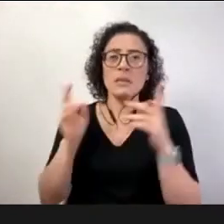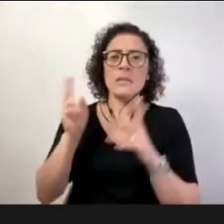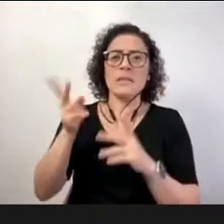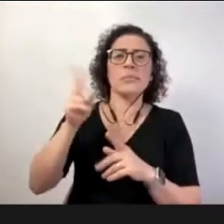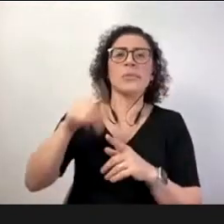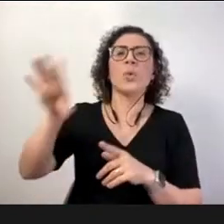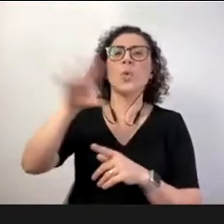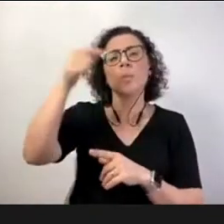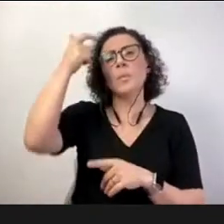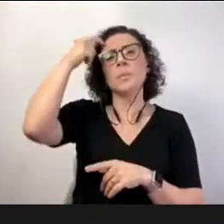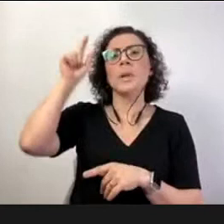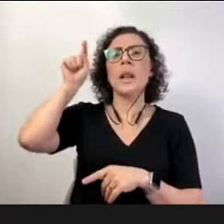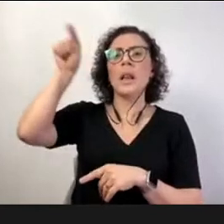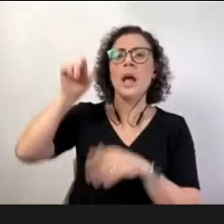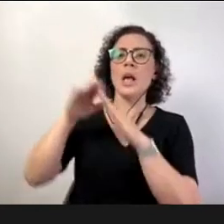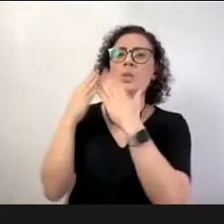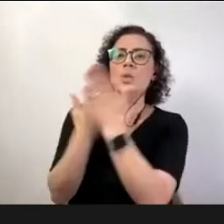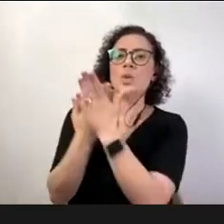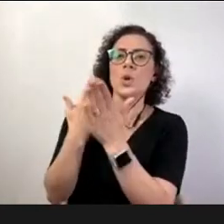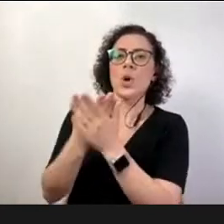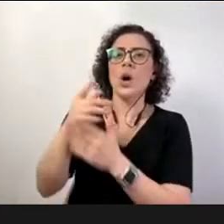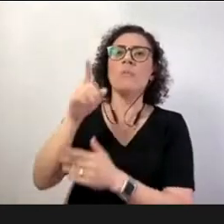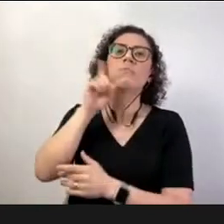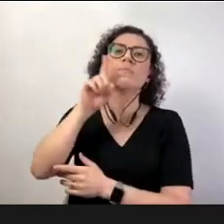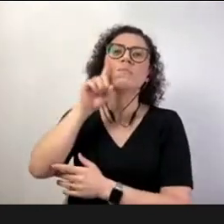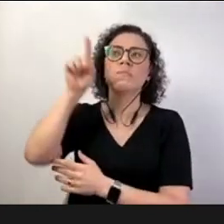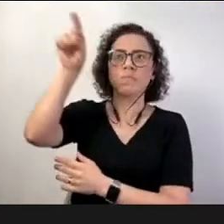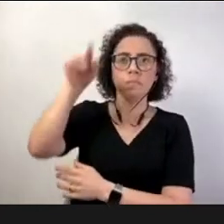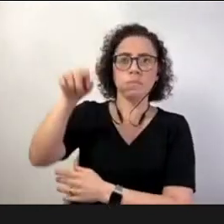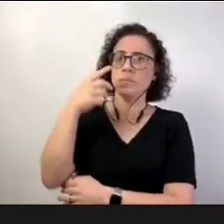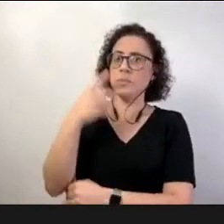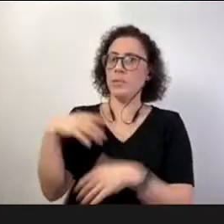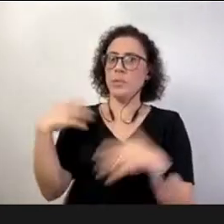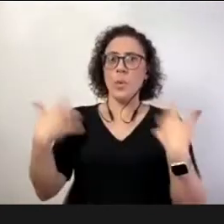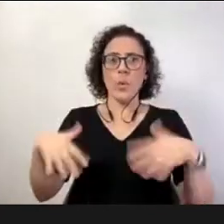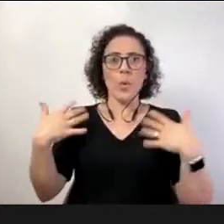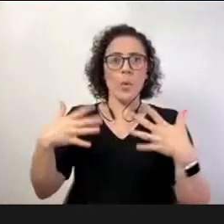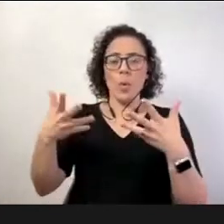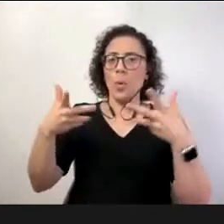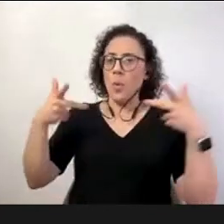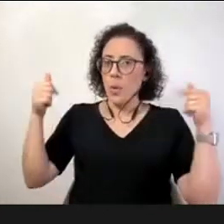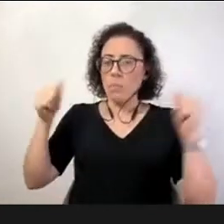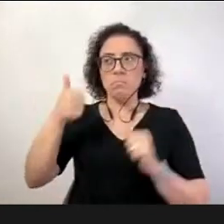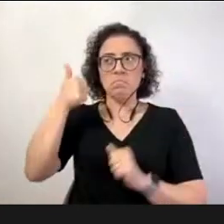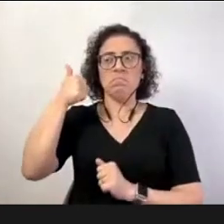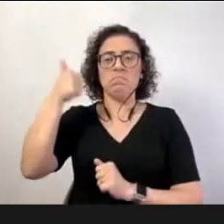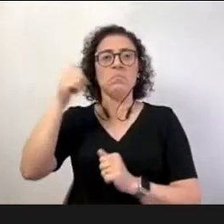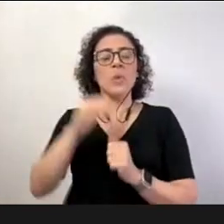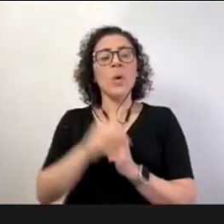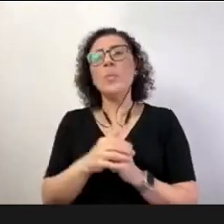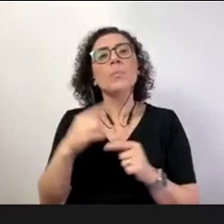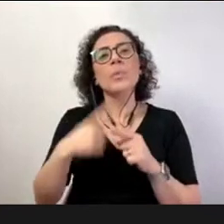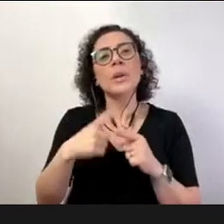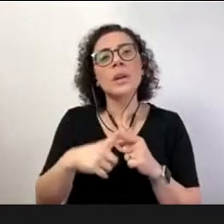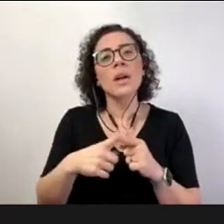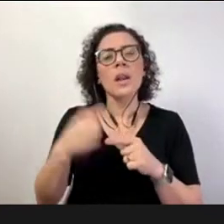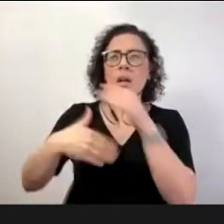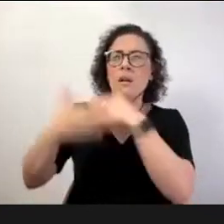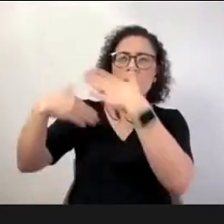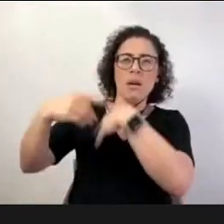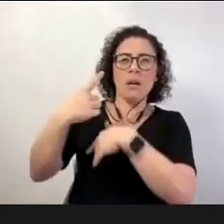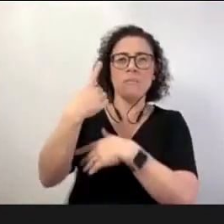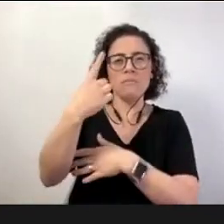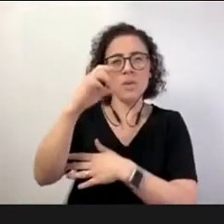educacional não se esqueçam que nos Estados Unidos quase 80% da população em 1907 era